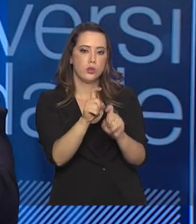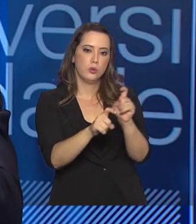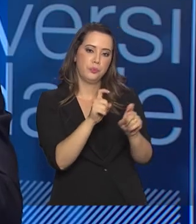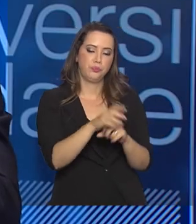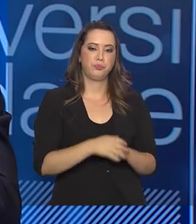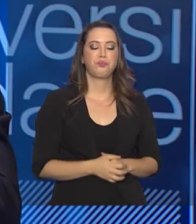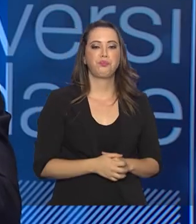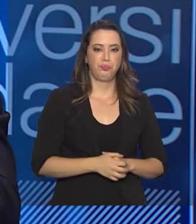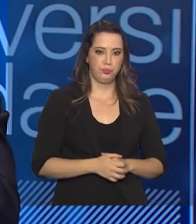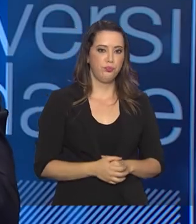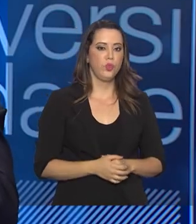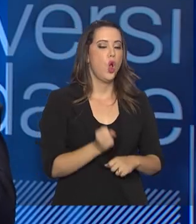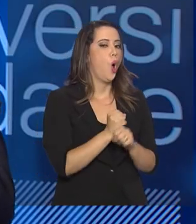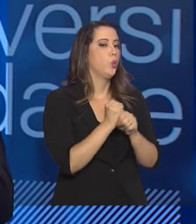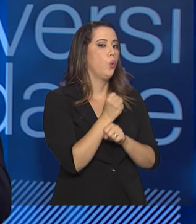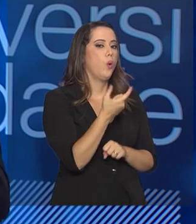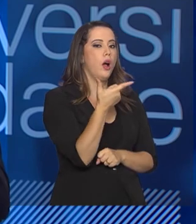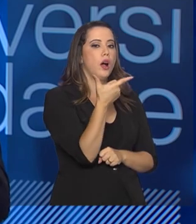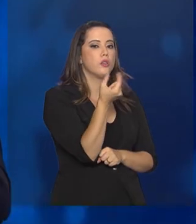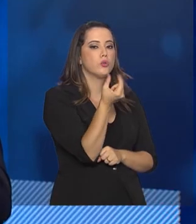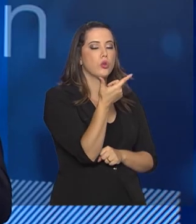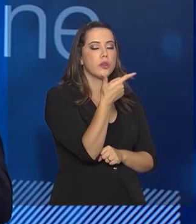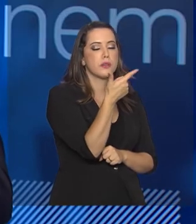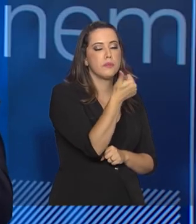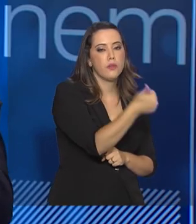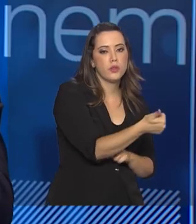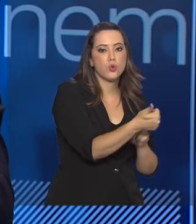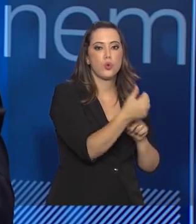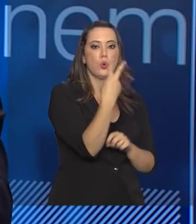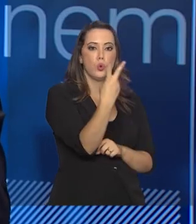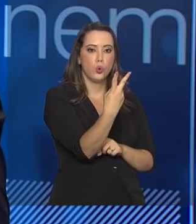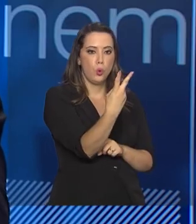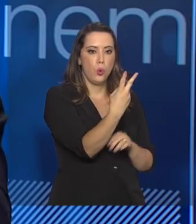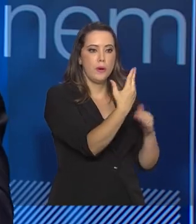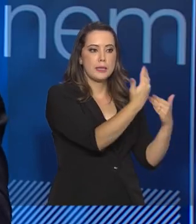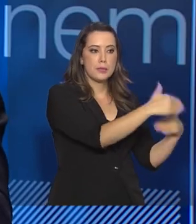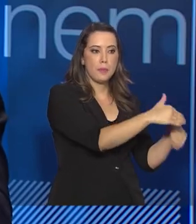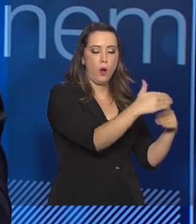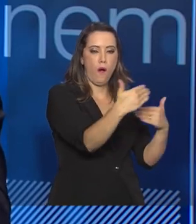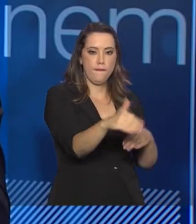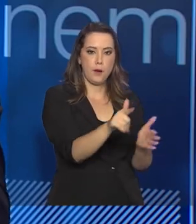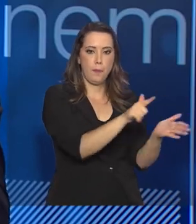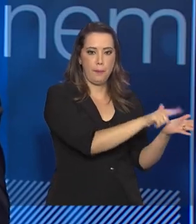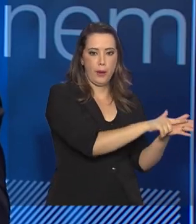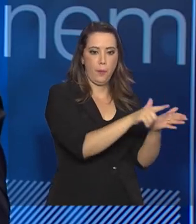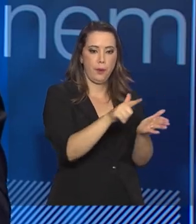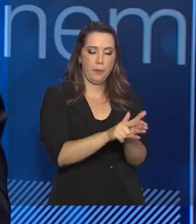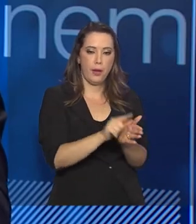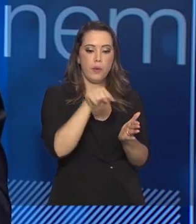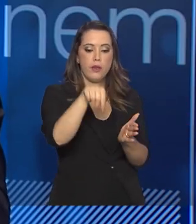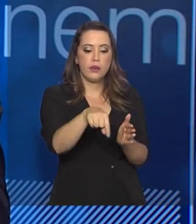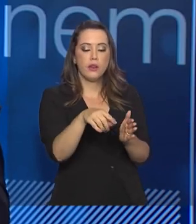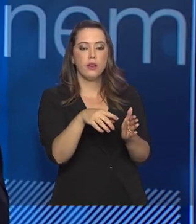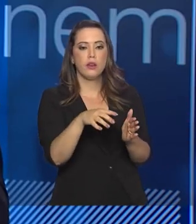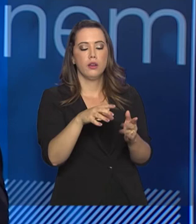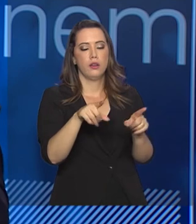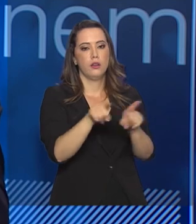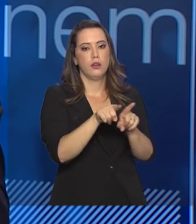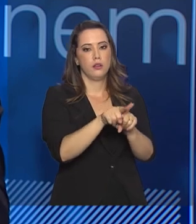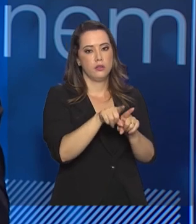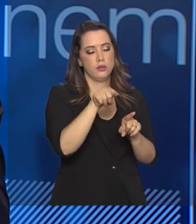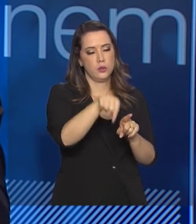serão duas provas digitais e o Enem regular. E depois, de 2022 a 26, até quatro provas